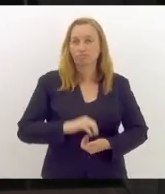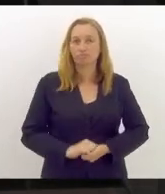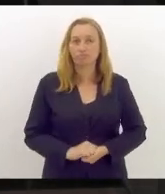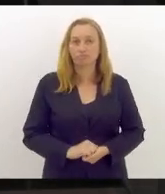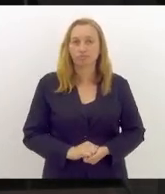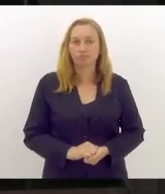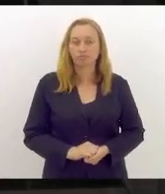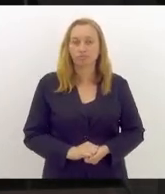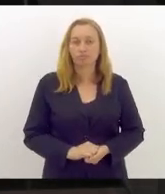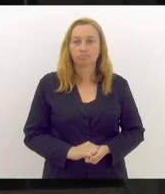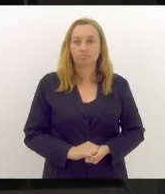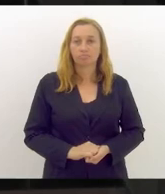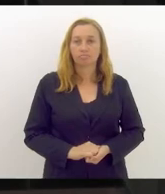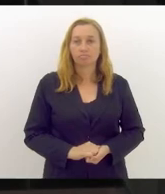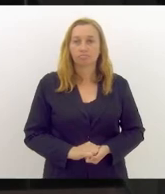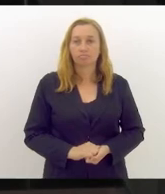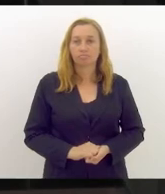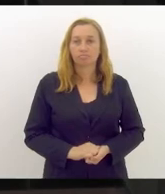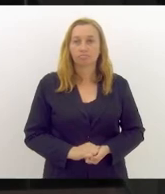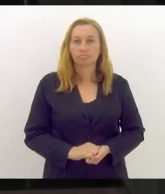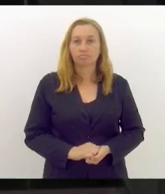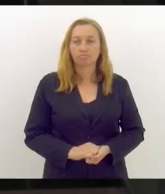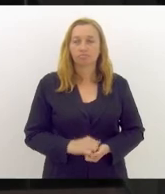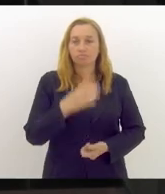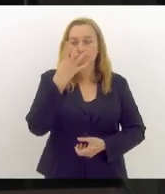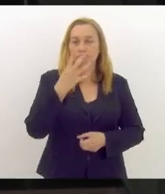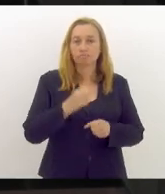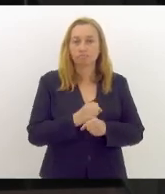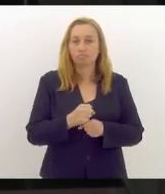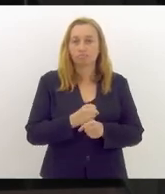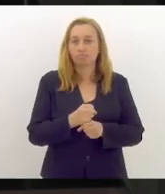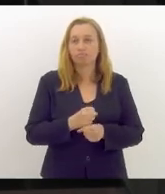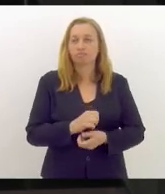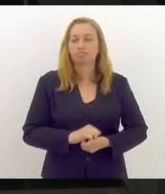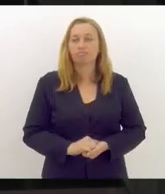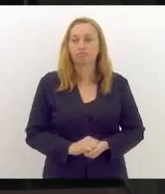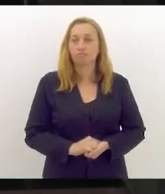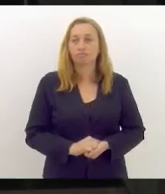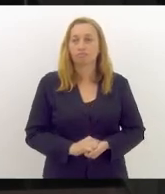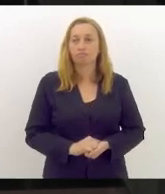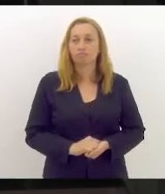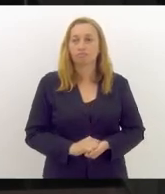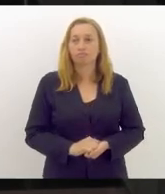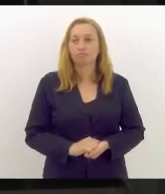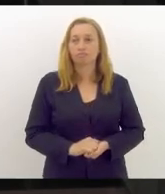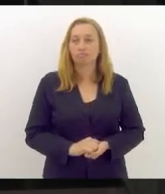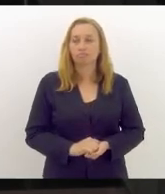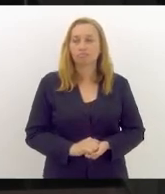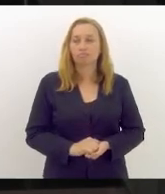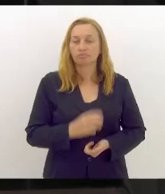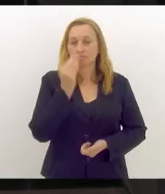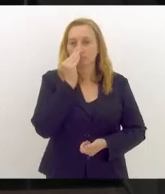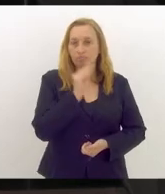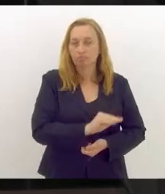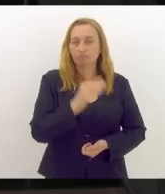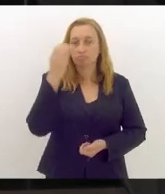E nós passamos quatro anos negando a ciência,